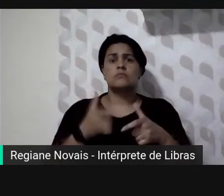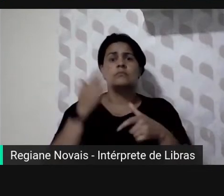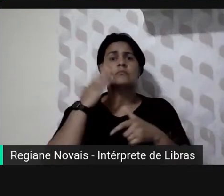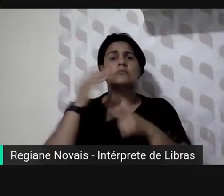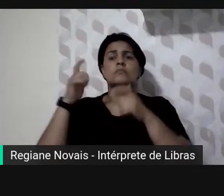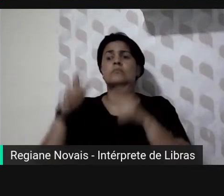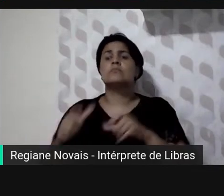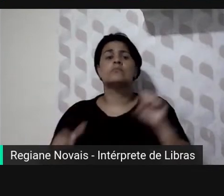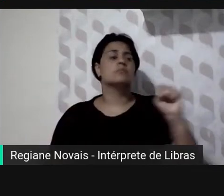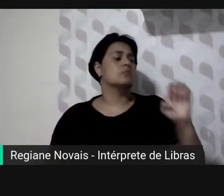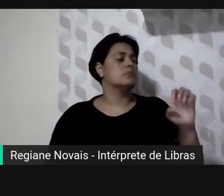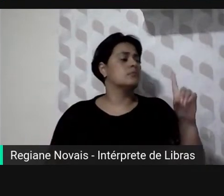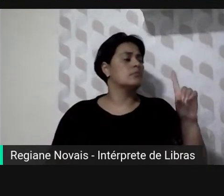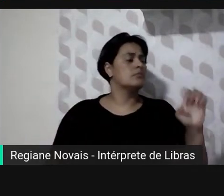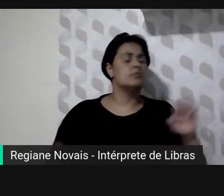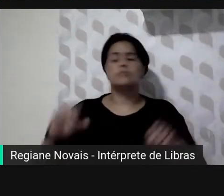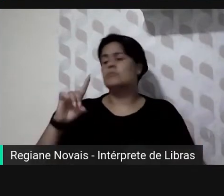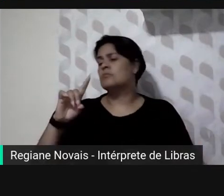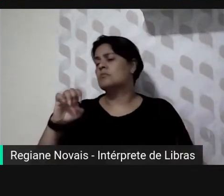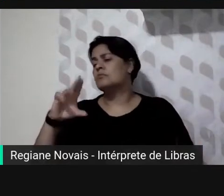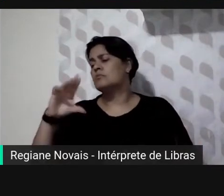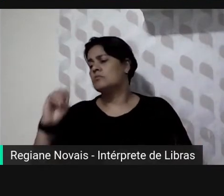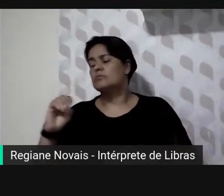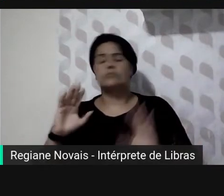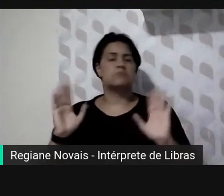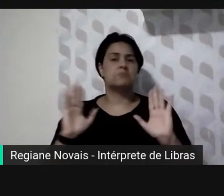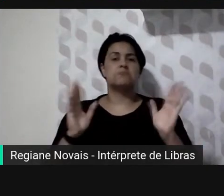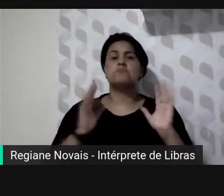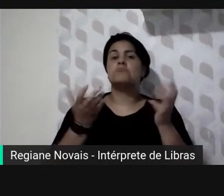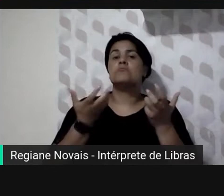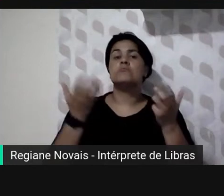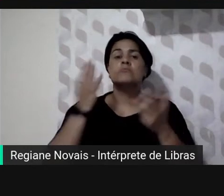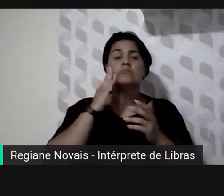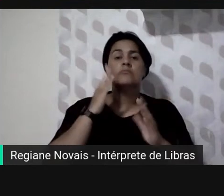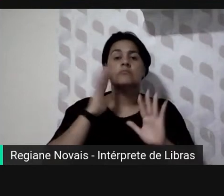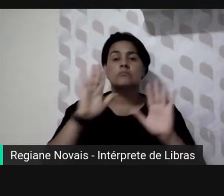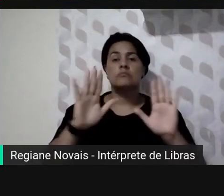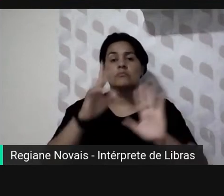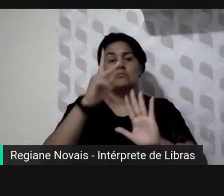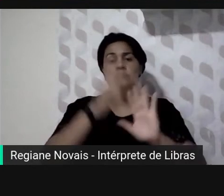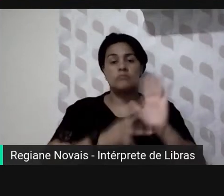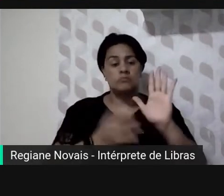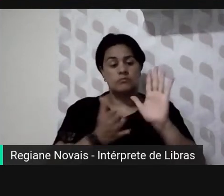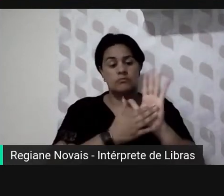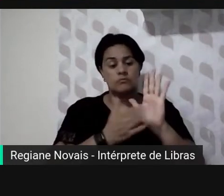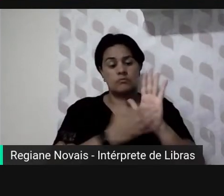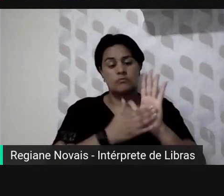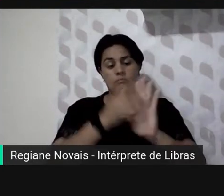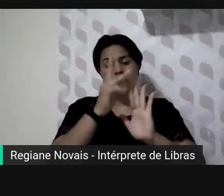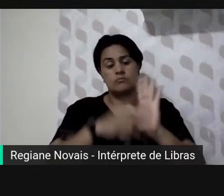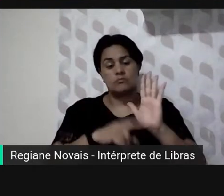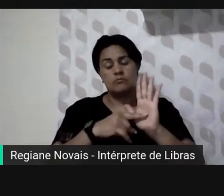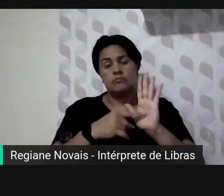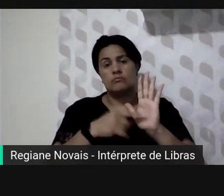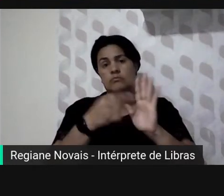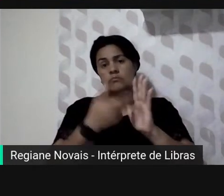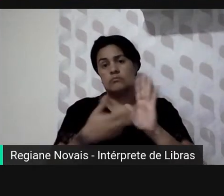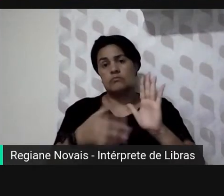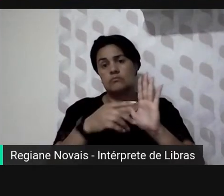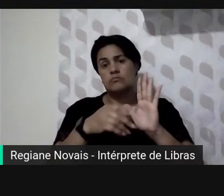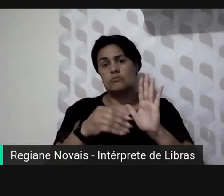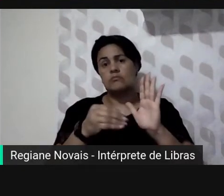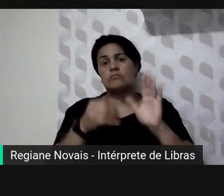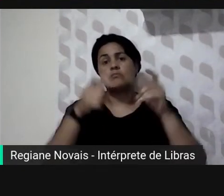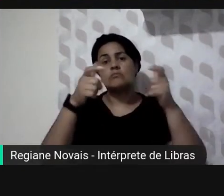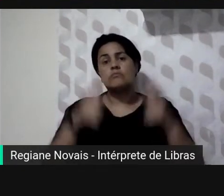ou o DECOM ele quer ele quer saber o seguinte o projeto de lei a proposta de proposição normativa legislativa onde